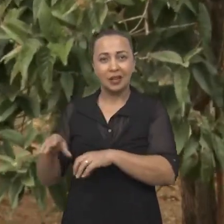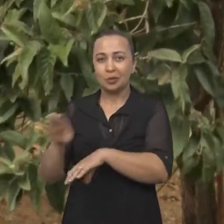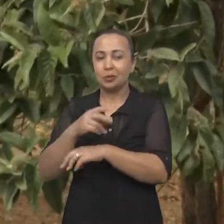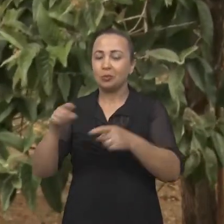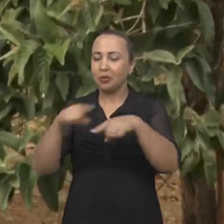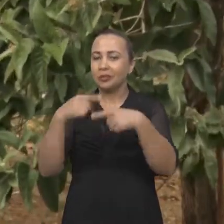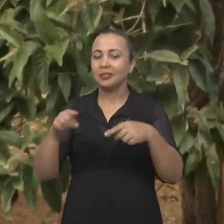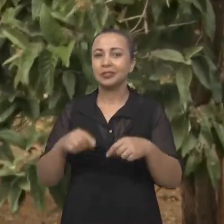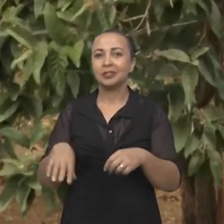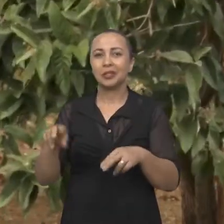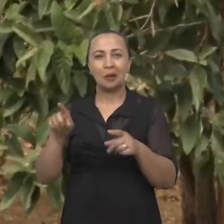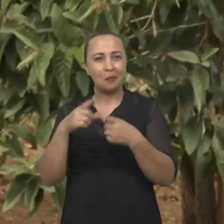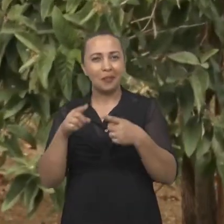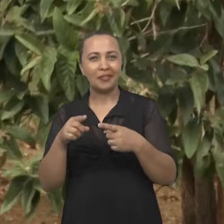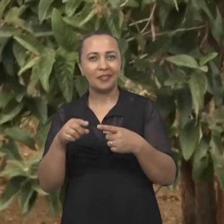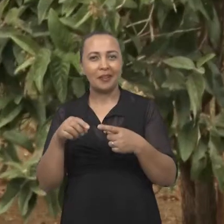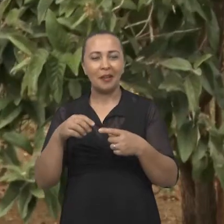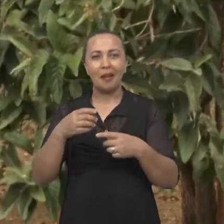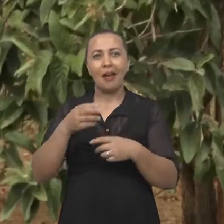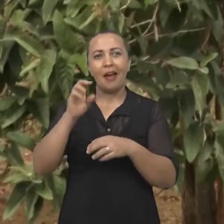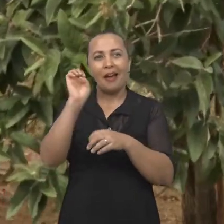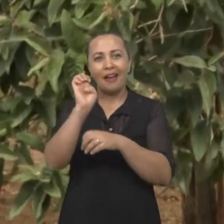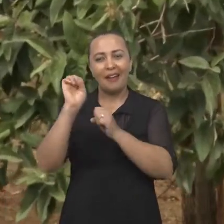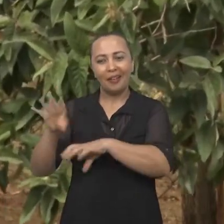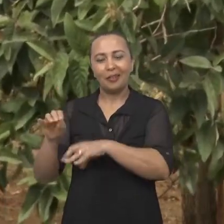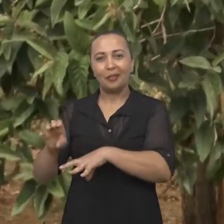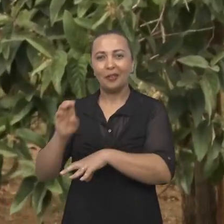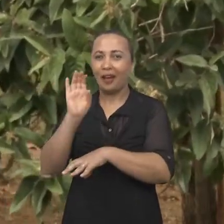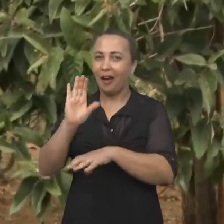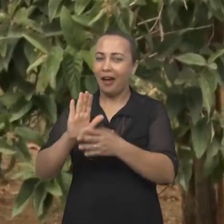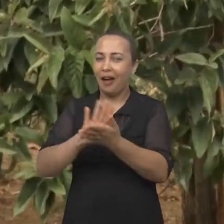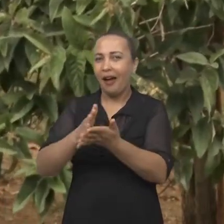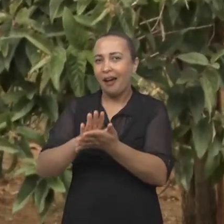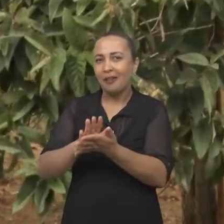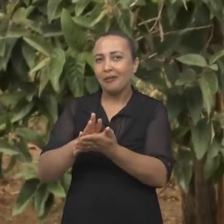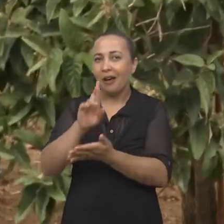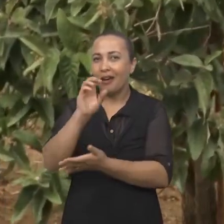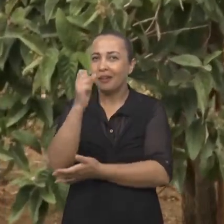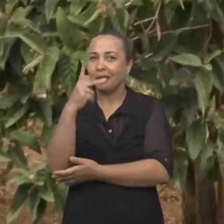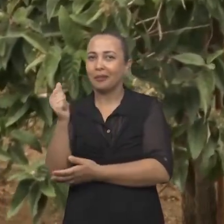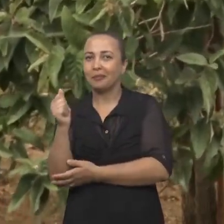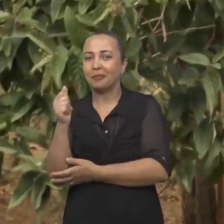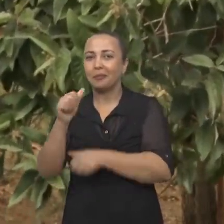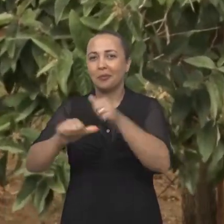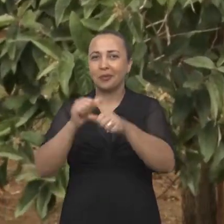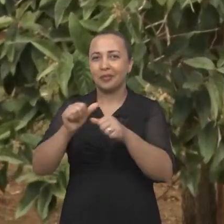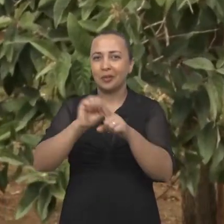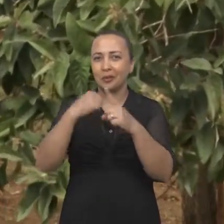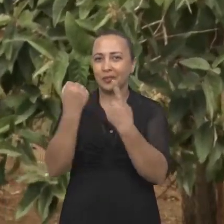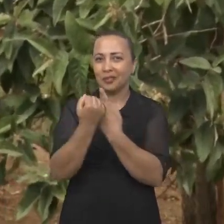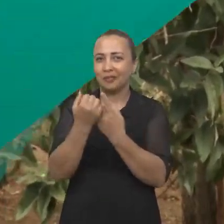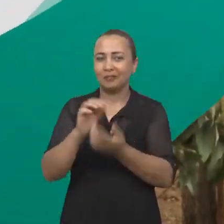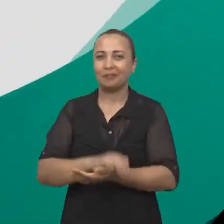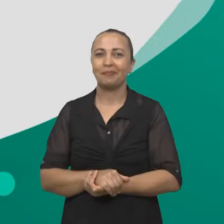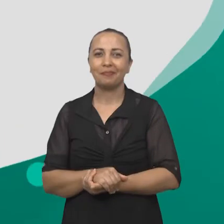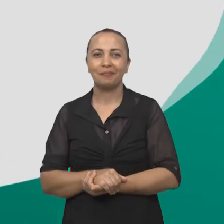Conheça mais sobre o EducaRap, que mistura poesia, arte, música e transformação social.